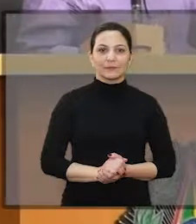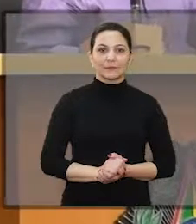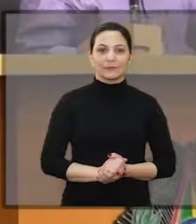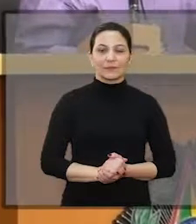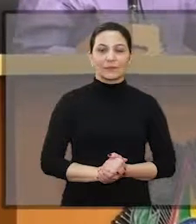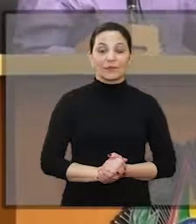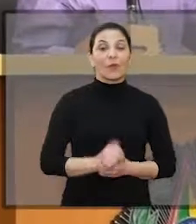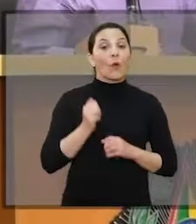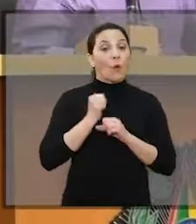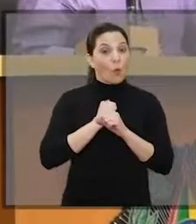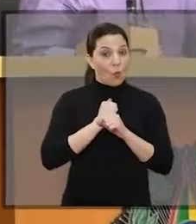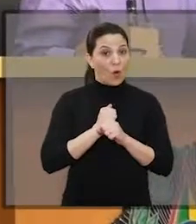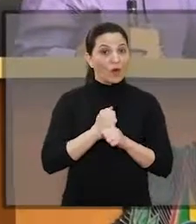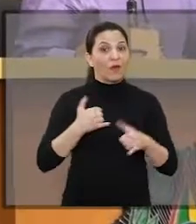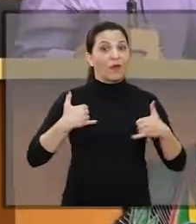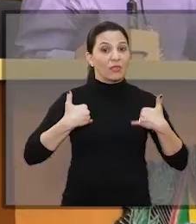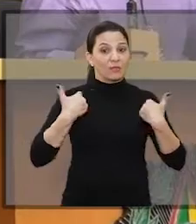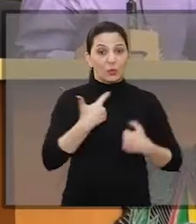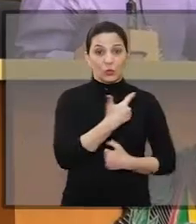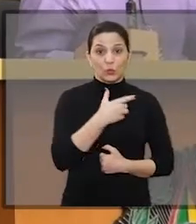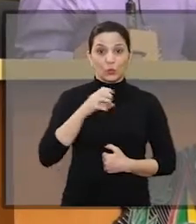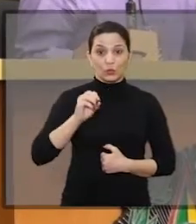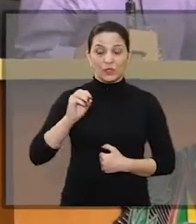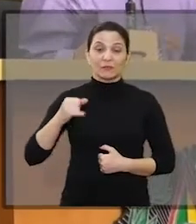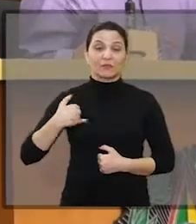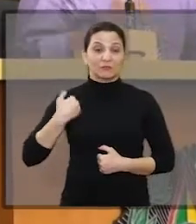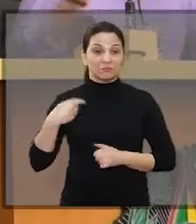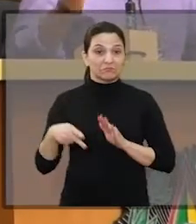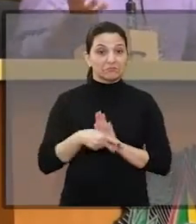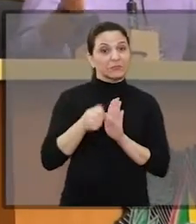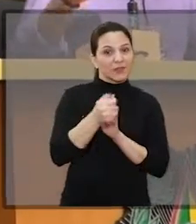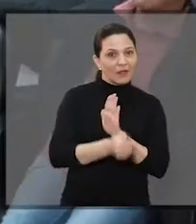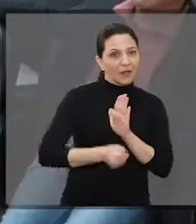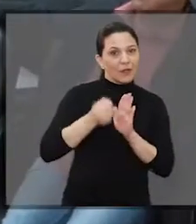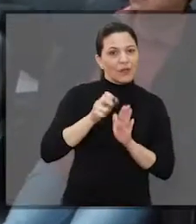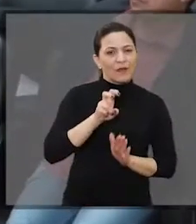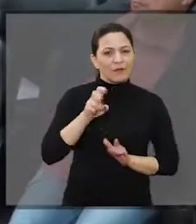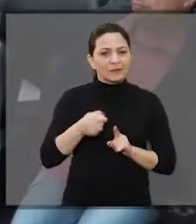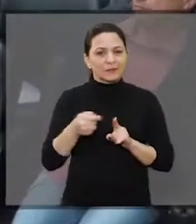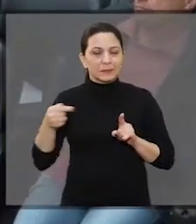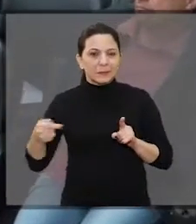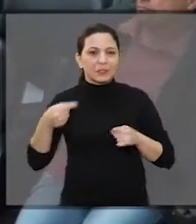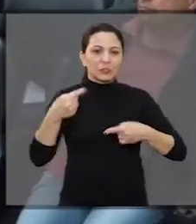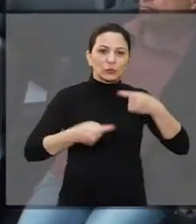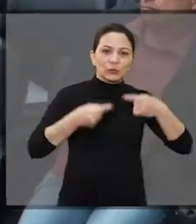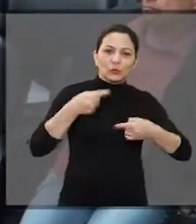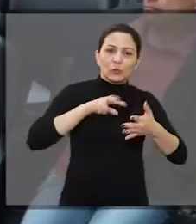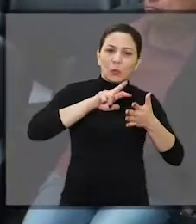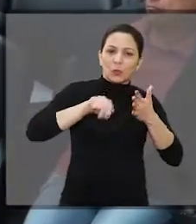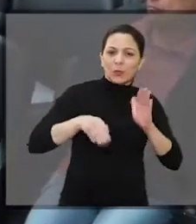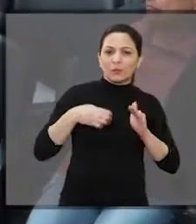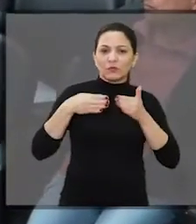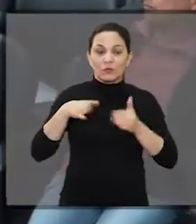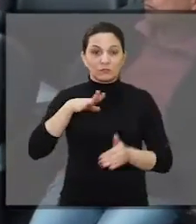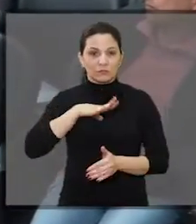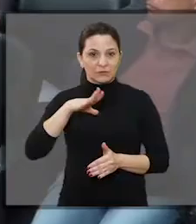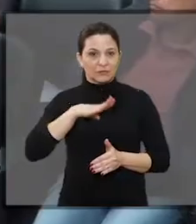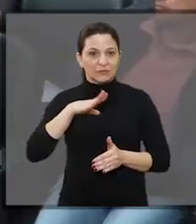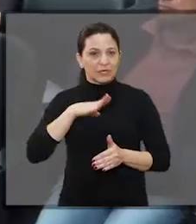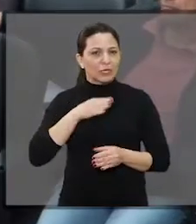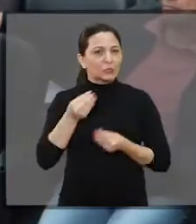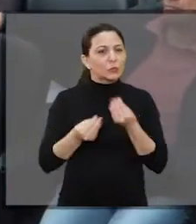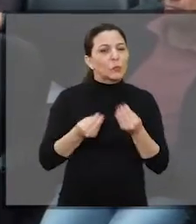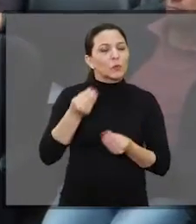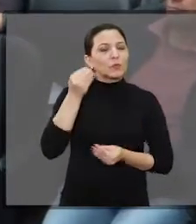No ano em que Araraquara comemora os seus 200 anos, a quinta semana Rodolfo Tellaroli convidou a população a refletir sobre as